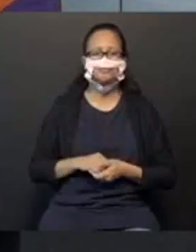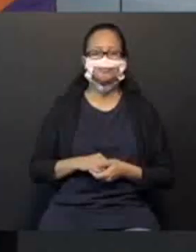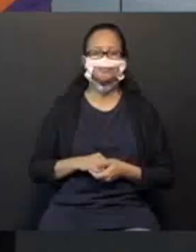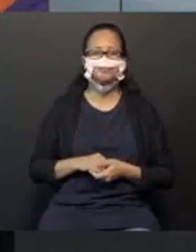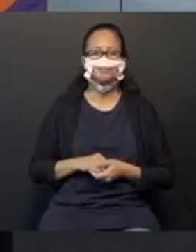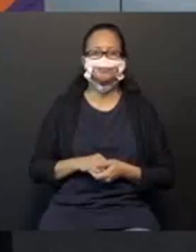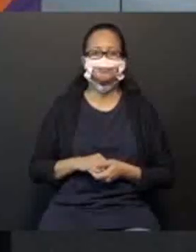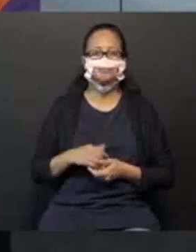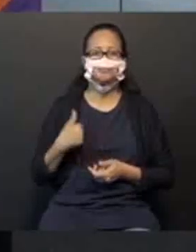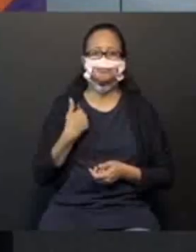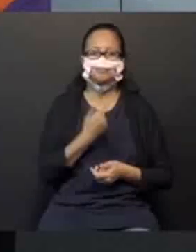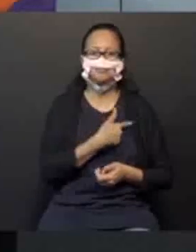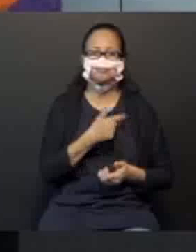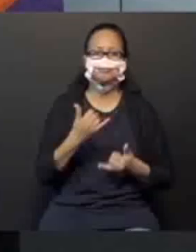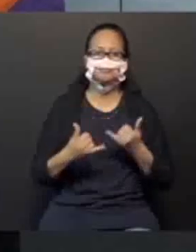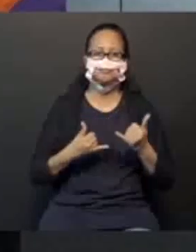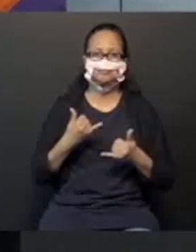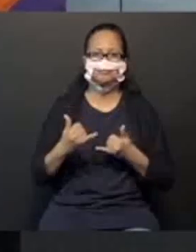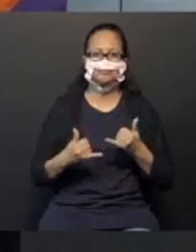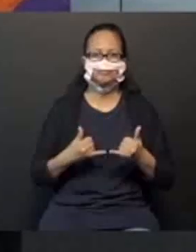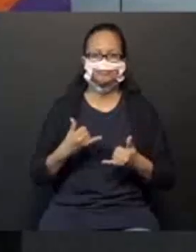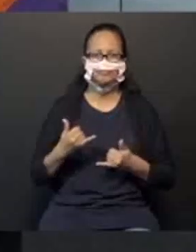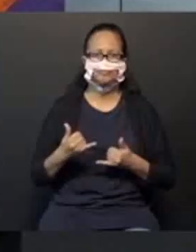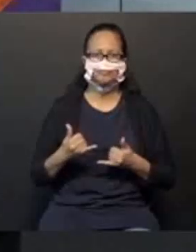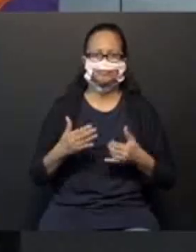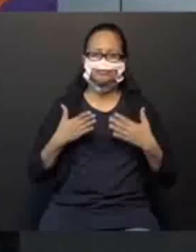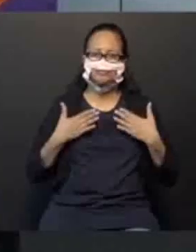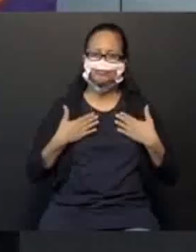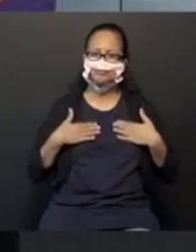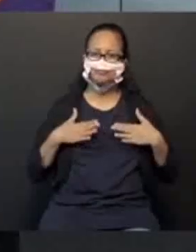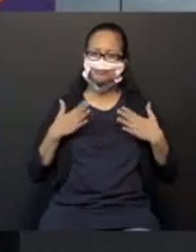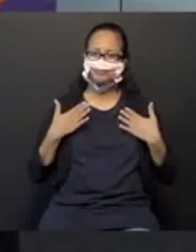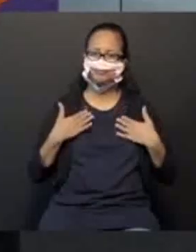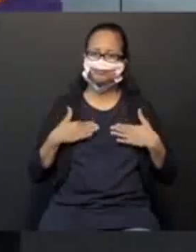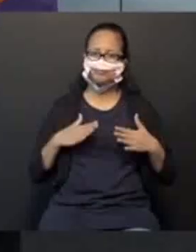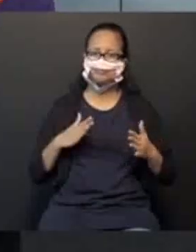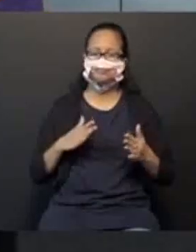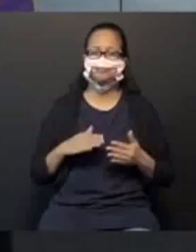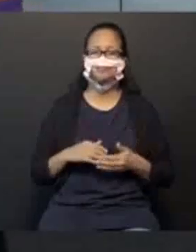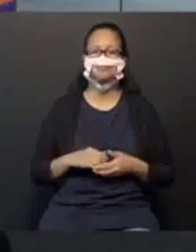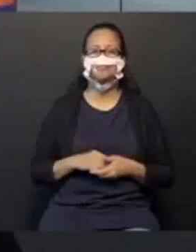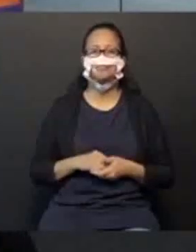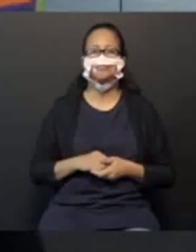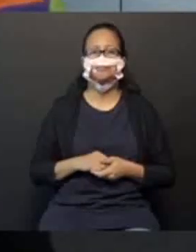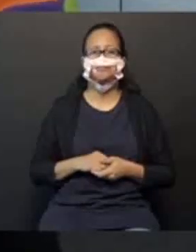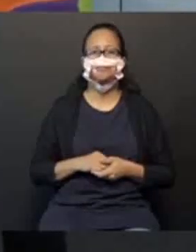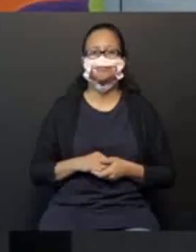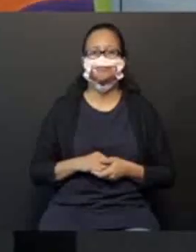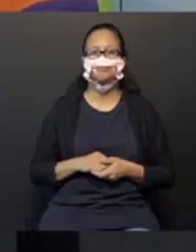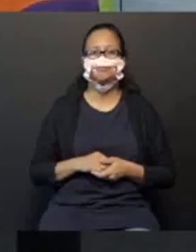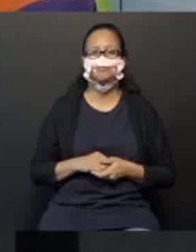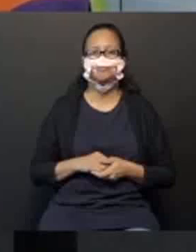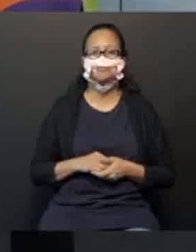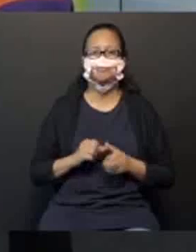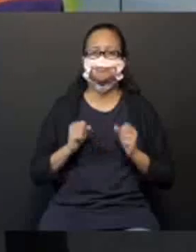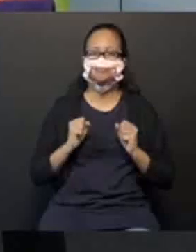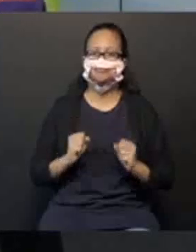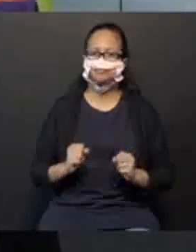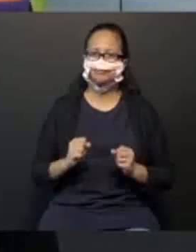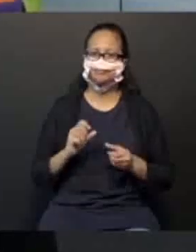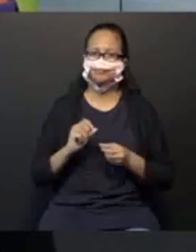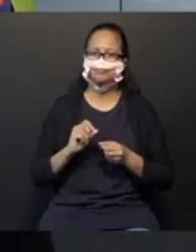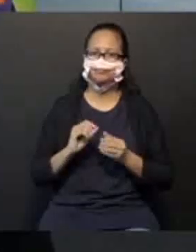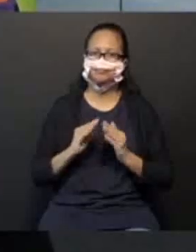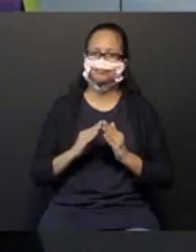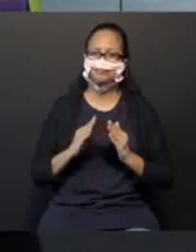Nós vamos brincar. Deu para dar uma relaxada. Deu, meninos? Uma aquecidinha. Podem fazer em